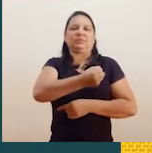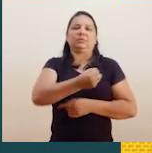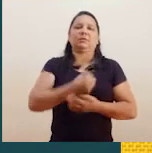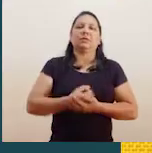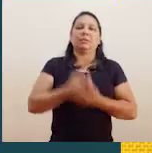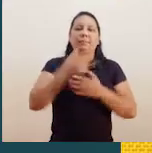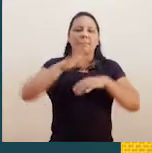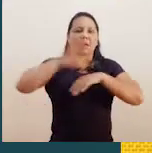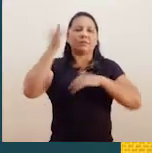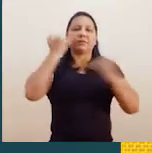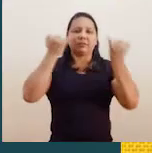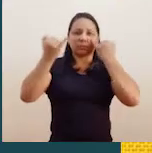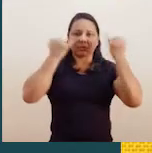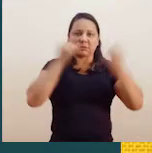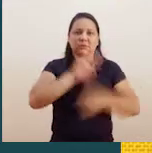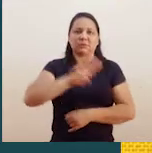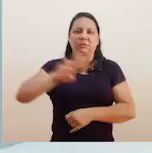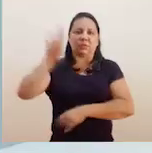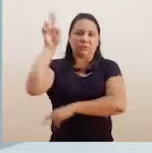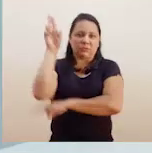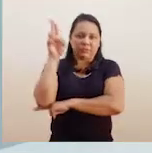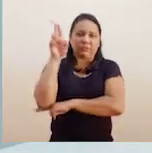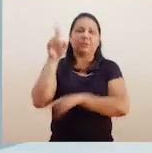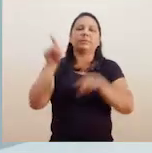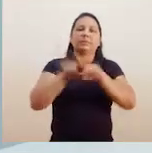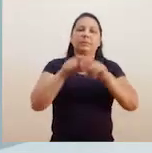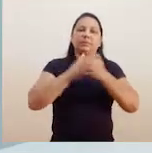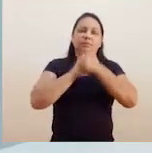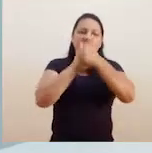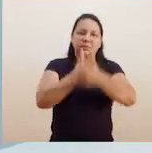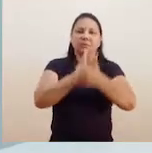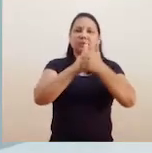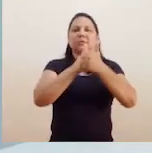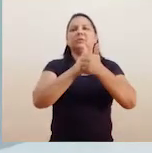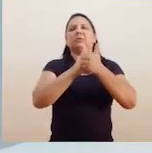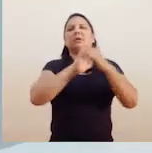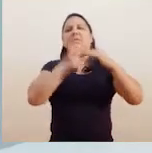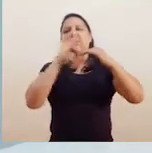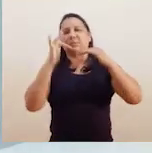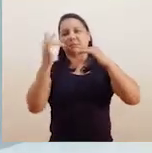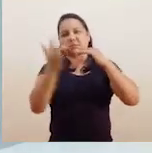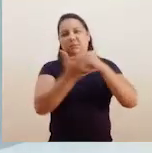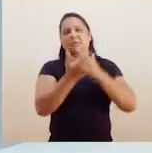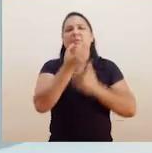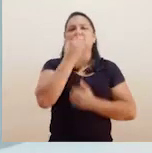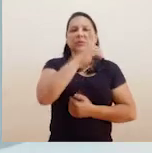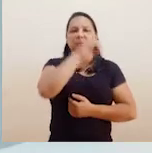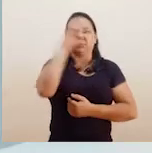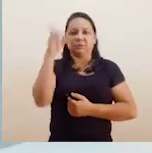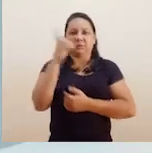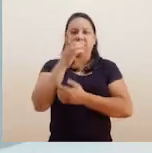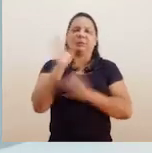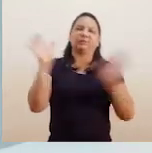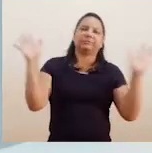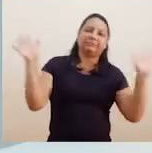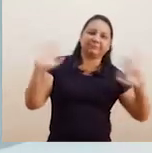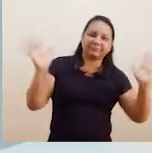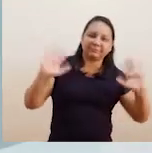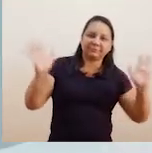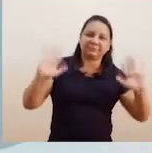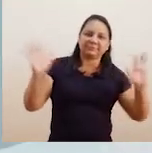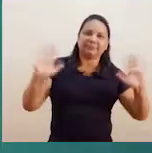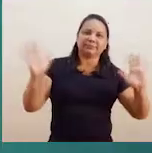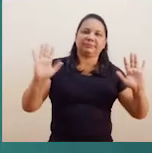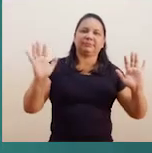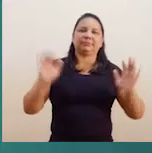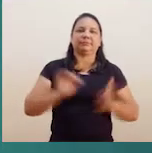Mundial da Prevenção ao Suicídio. E nós ficamos por aqui. Acompanhe outras notícias no site unifap.br.